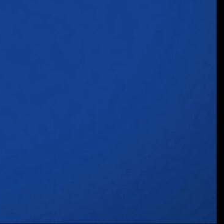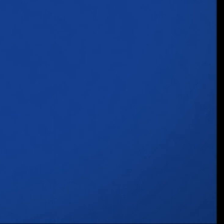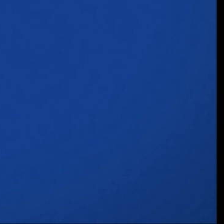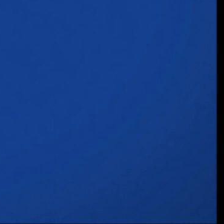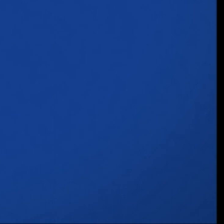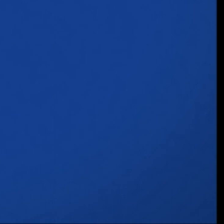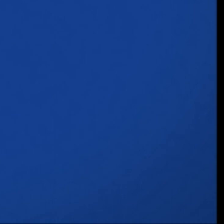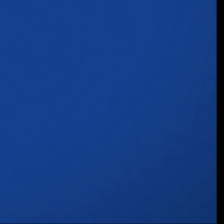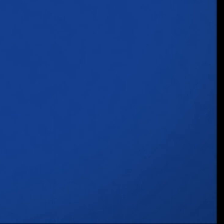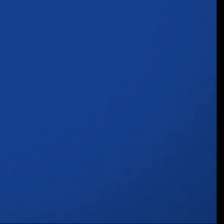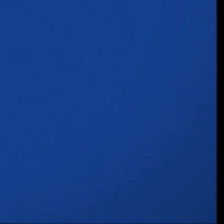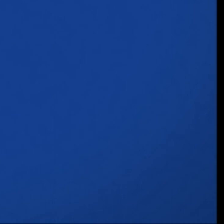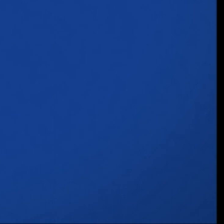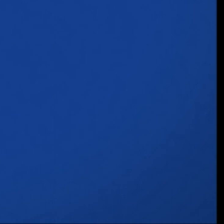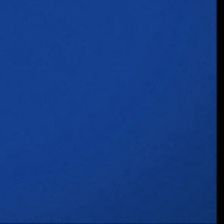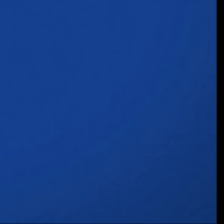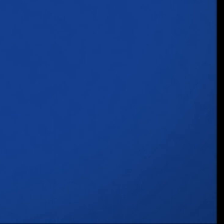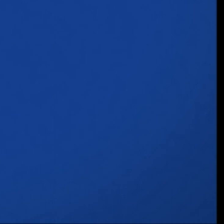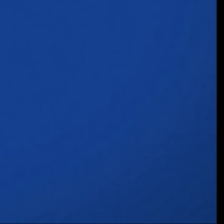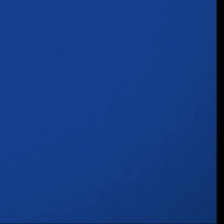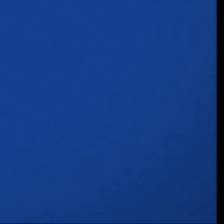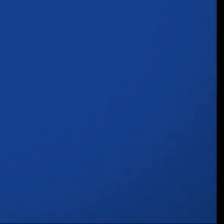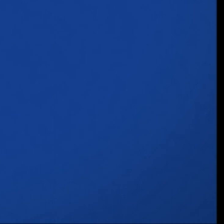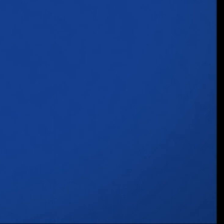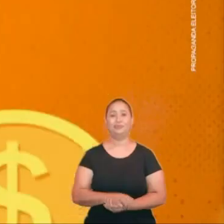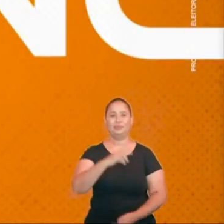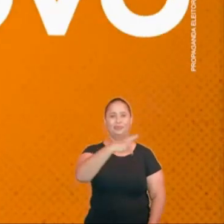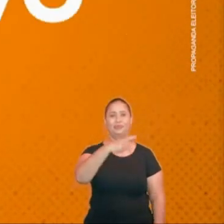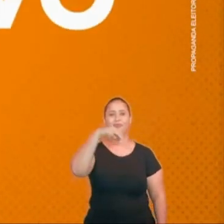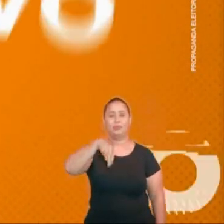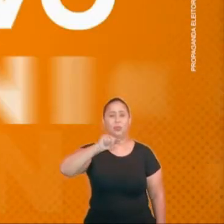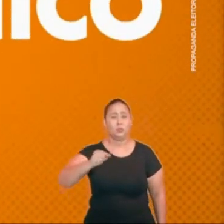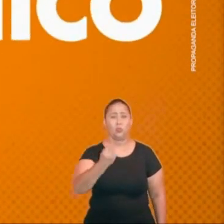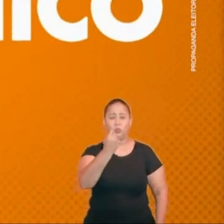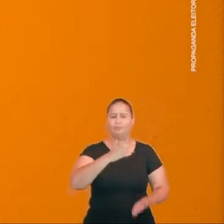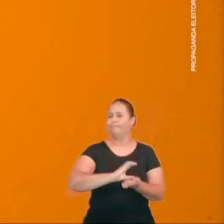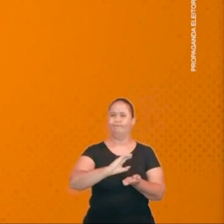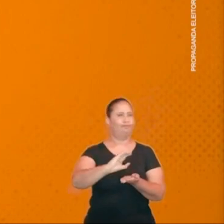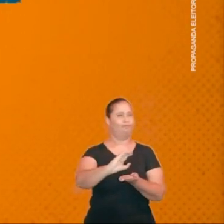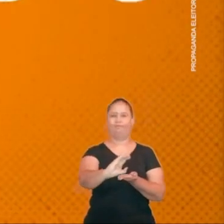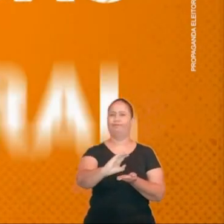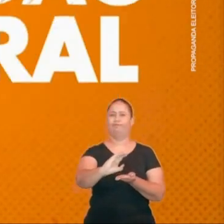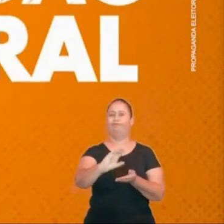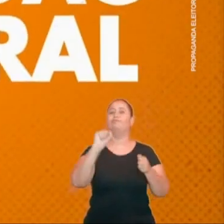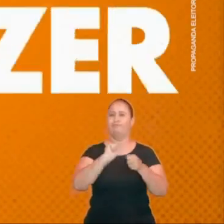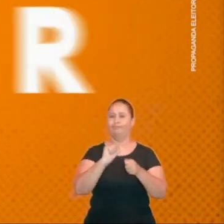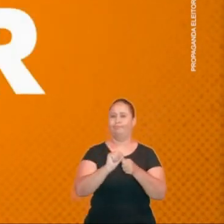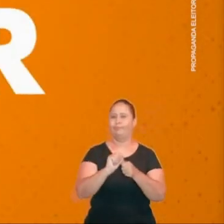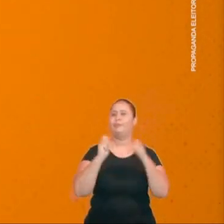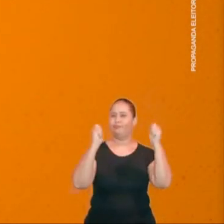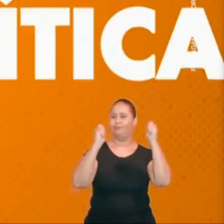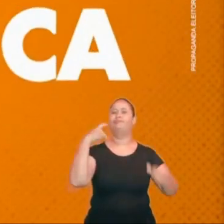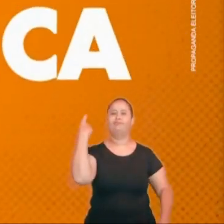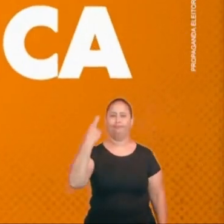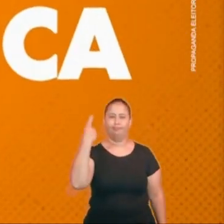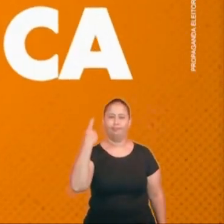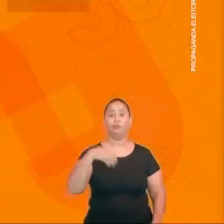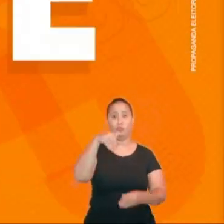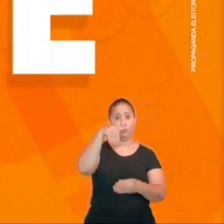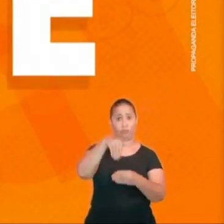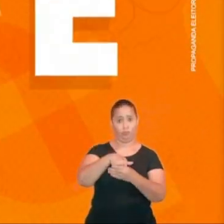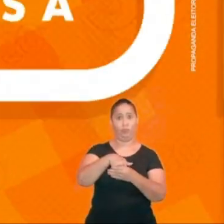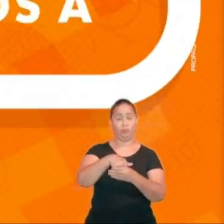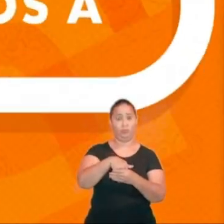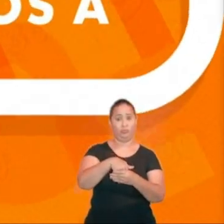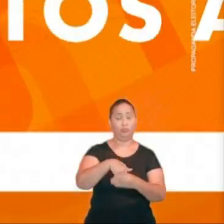Termina aqui o programa do União Brasil. O Novo é o único que não usa o fundão eleitoral para fazer campanha política.